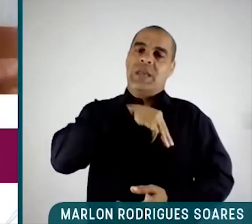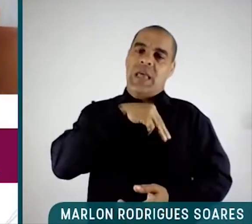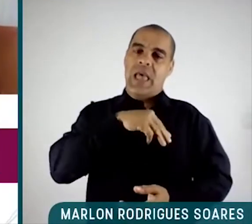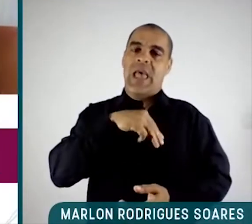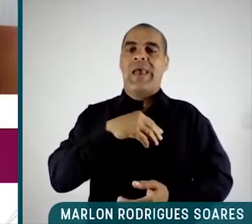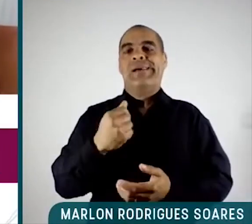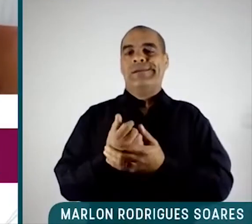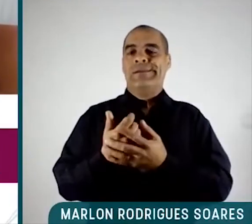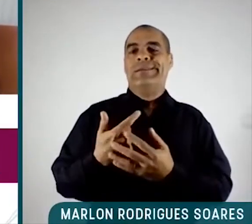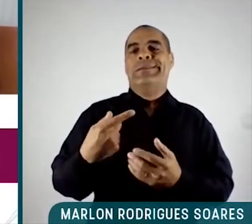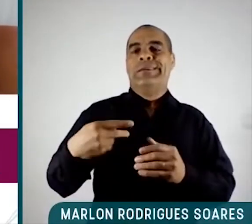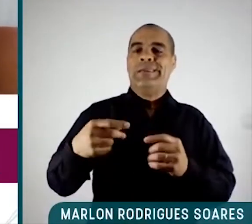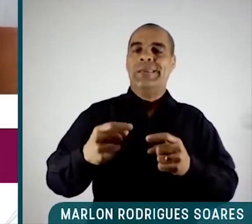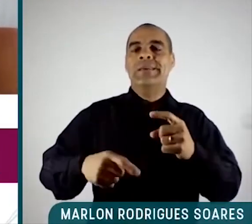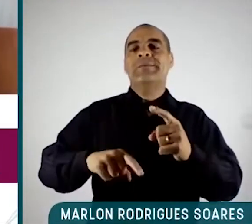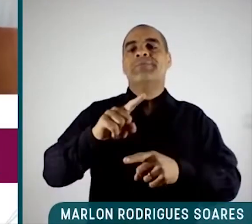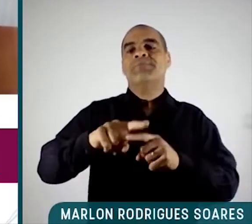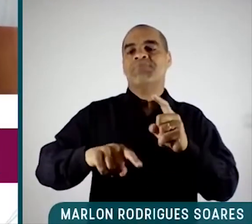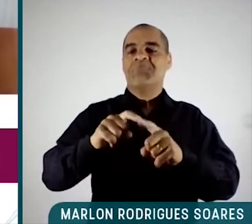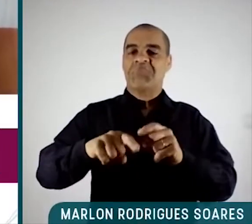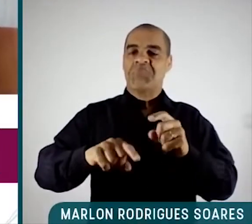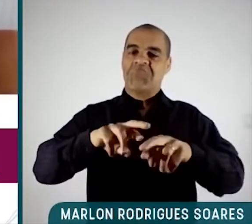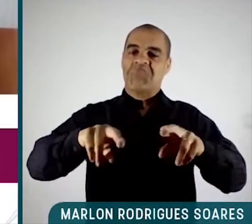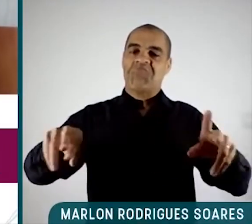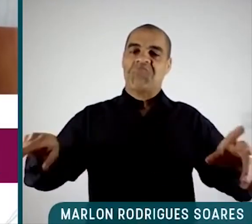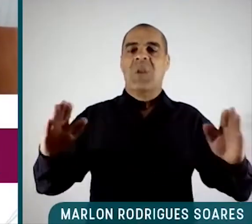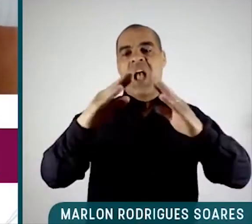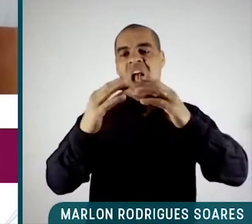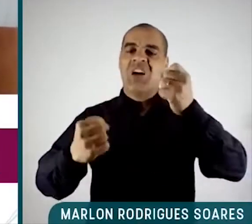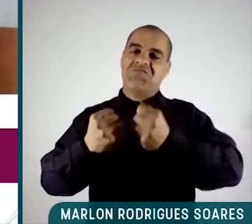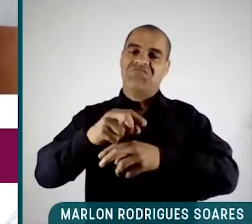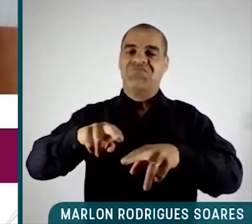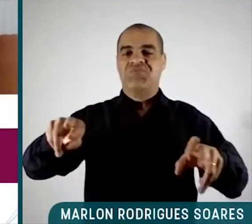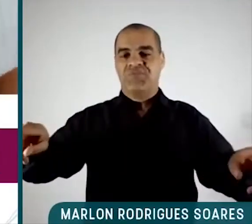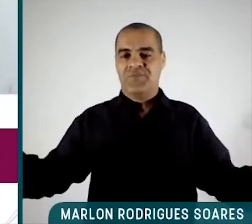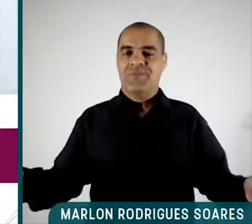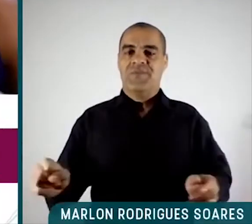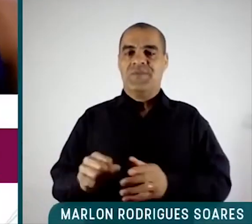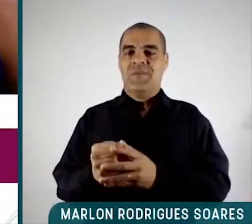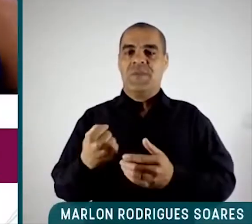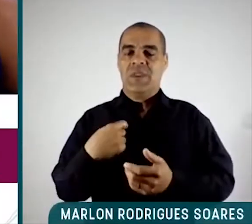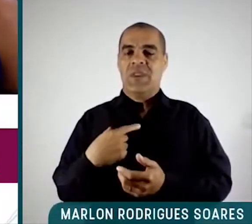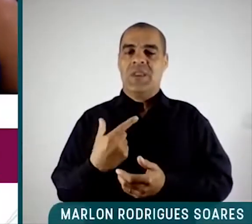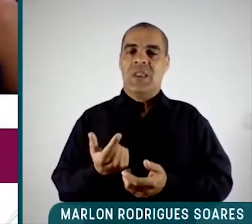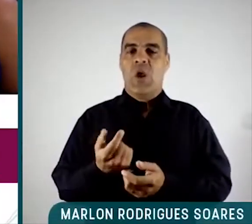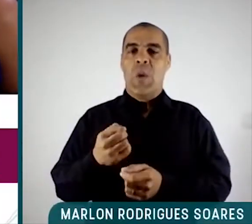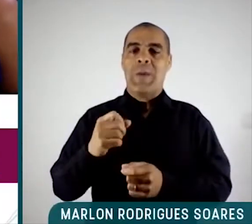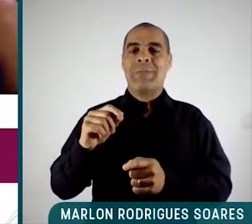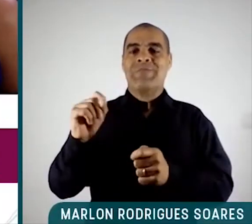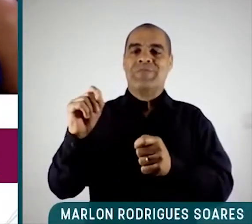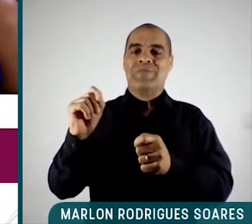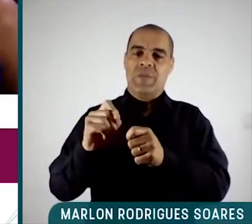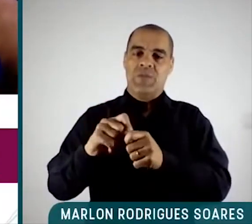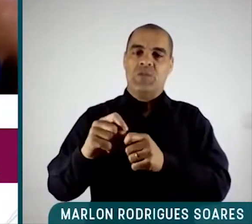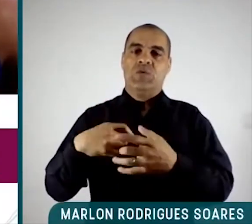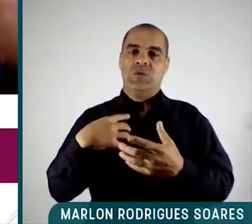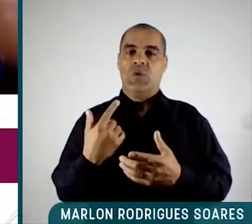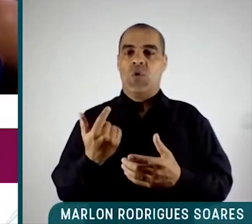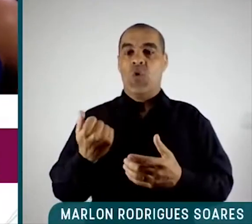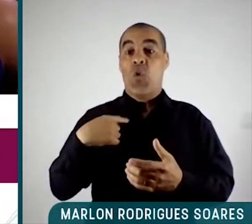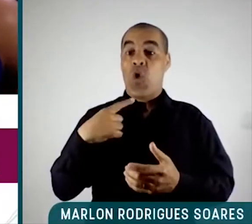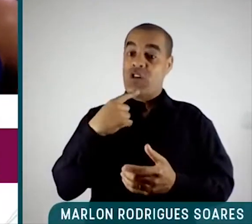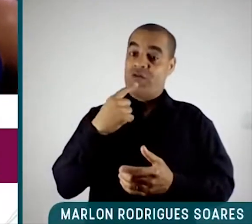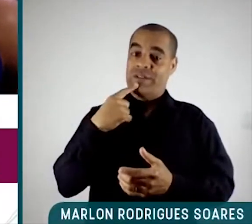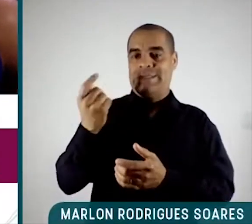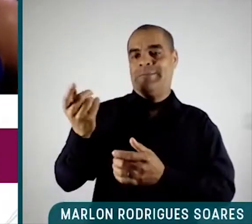tributa muito consumo, aqui embaixo na base da pirâmide, e tributa a produção. O acontece quando você tributa muito consumo? Isso é